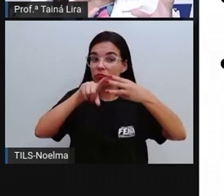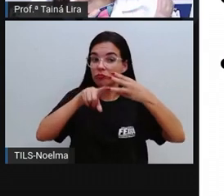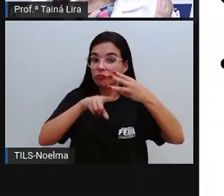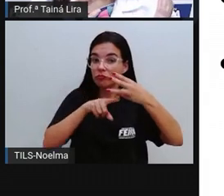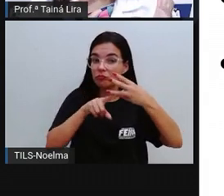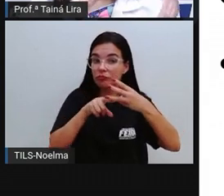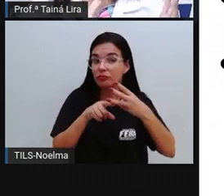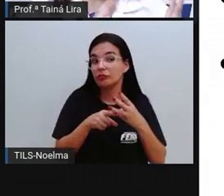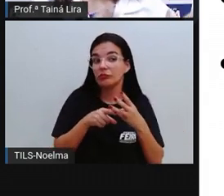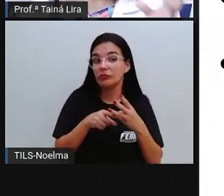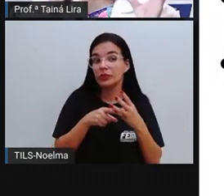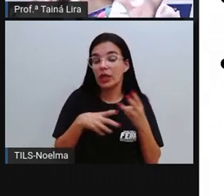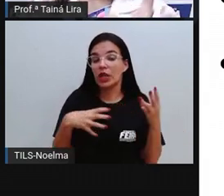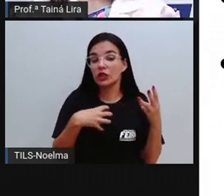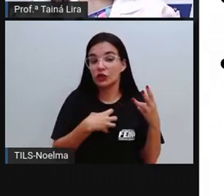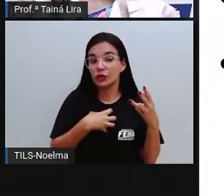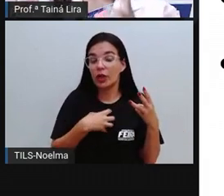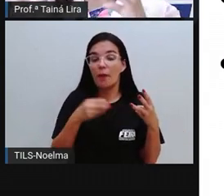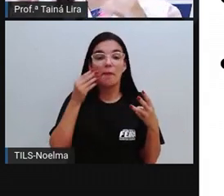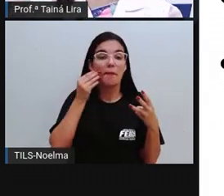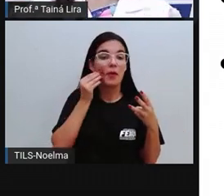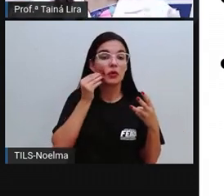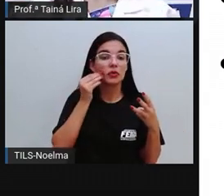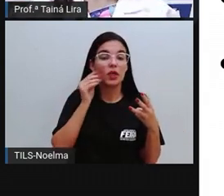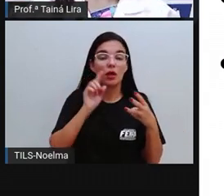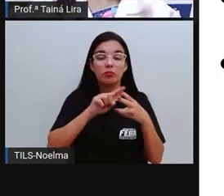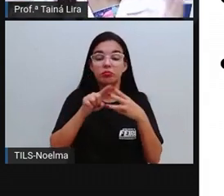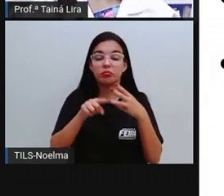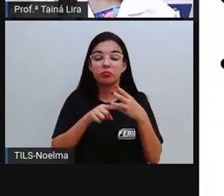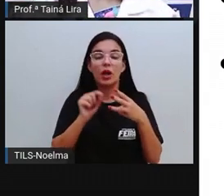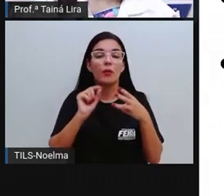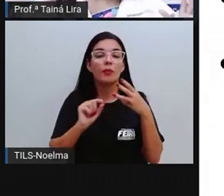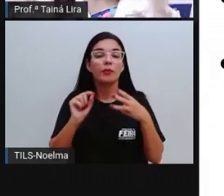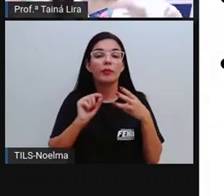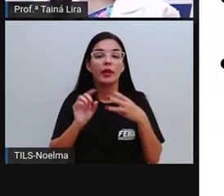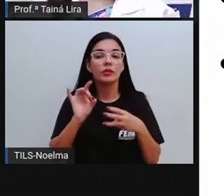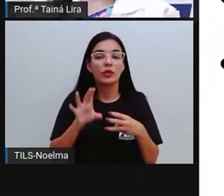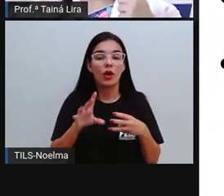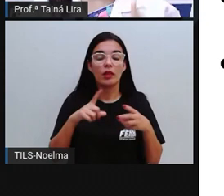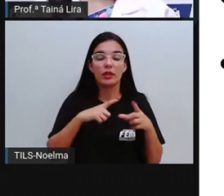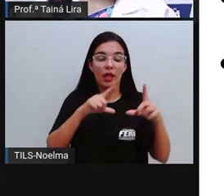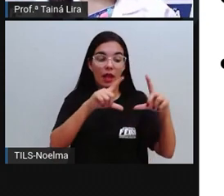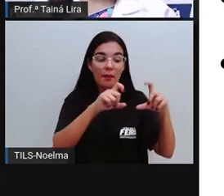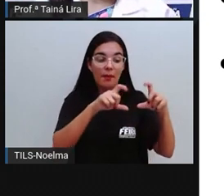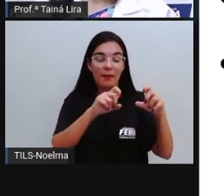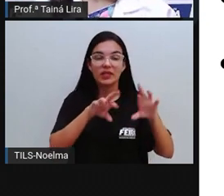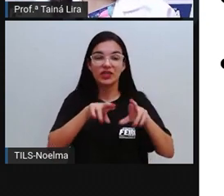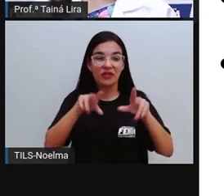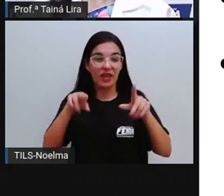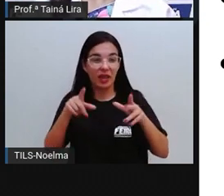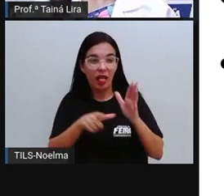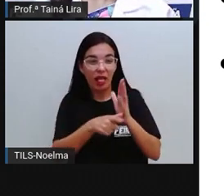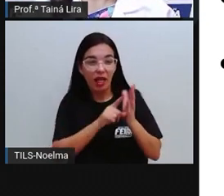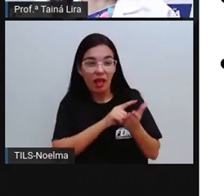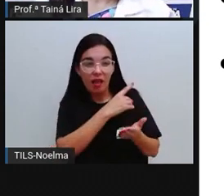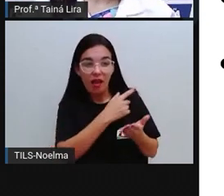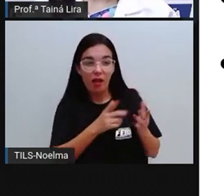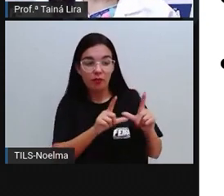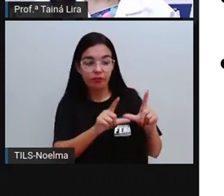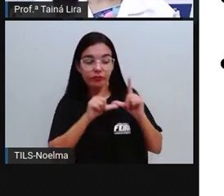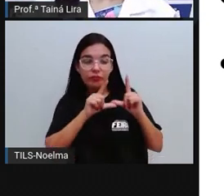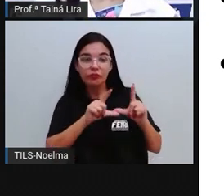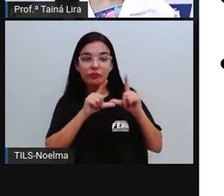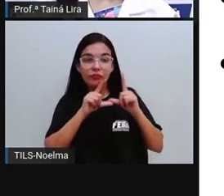que as três representavam extrativismo, mas eram imagens diferentes, lembram disso? E aí a PRO até